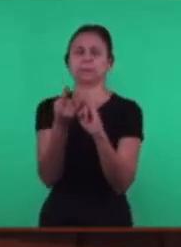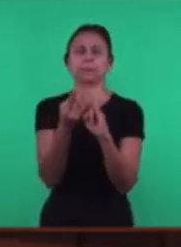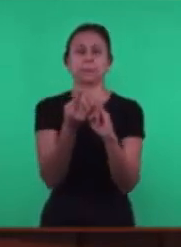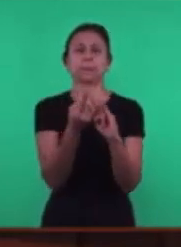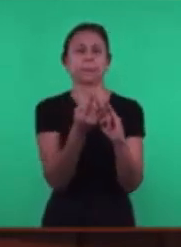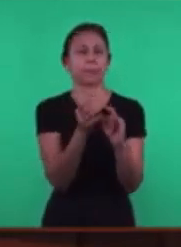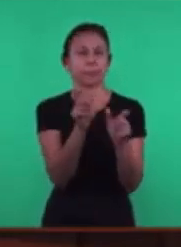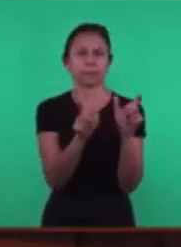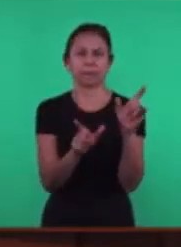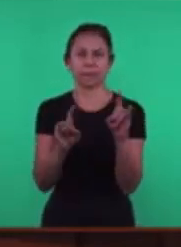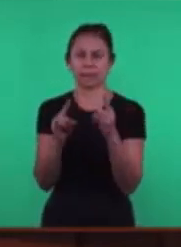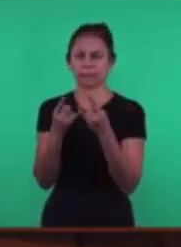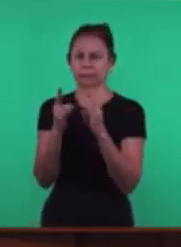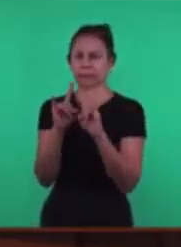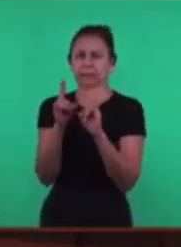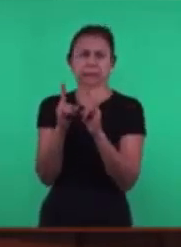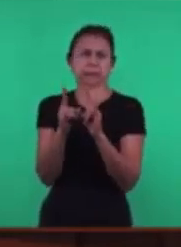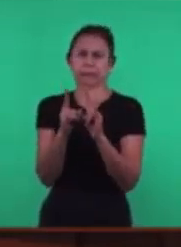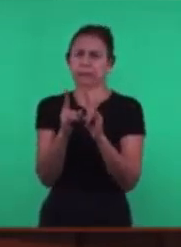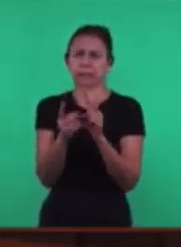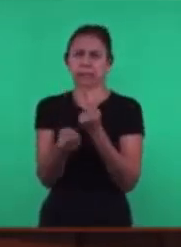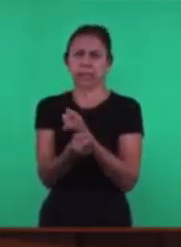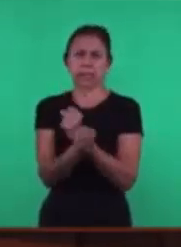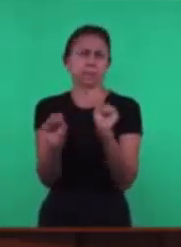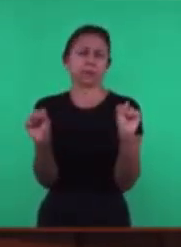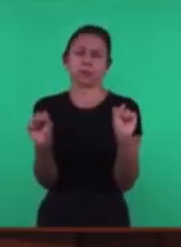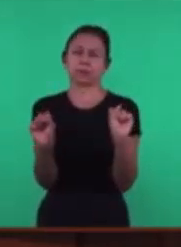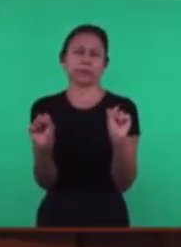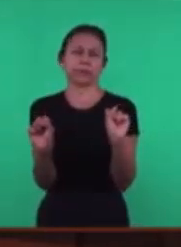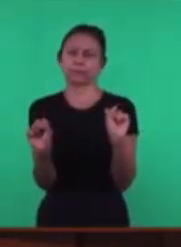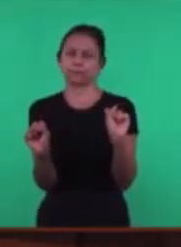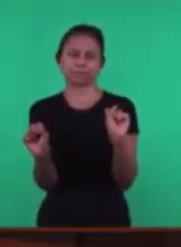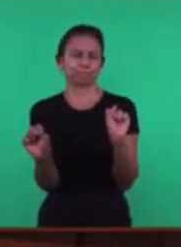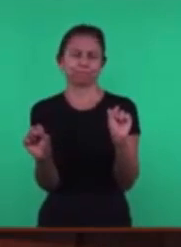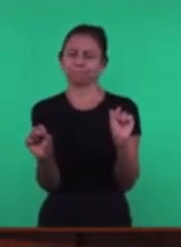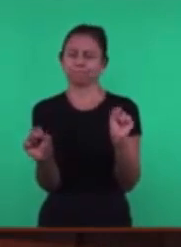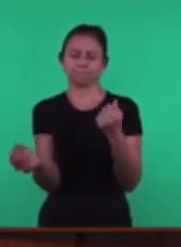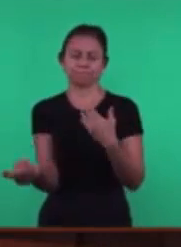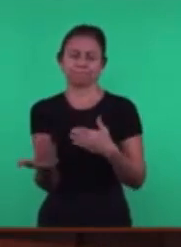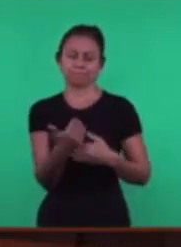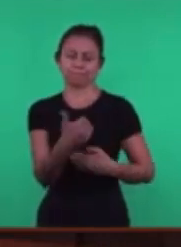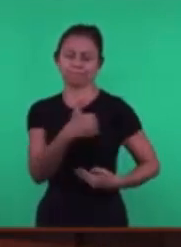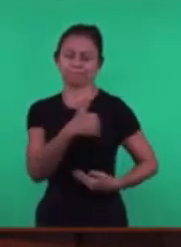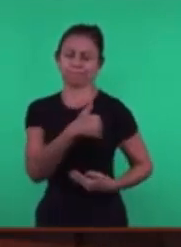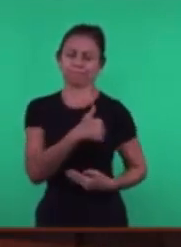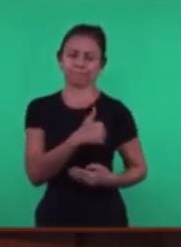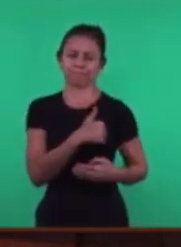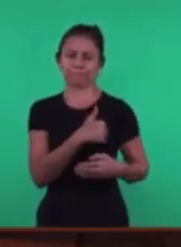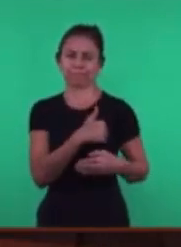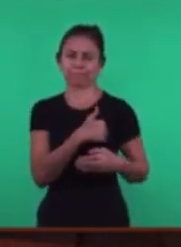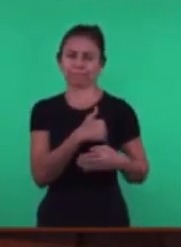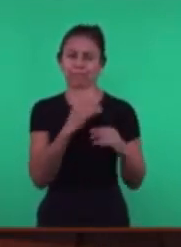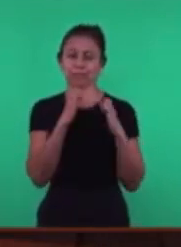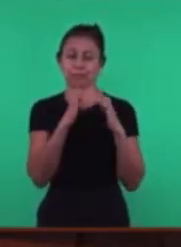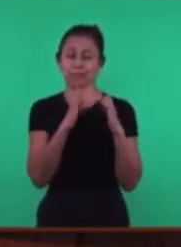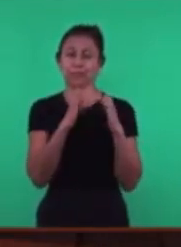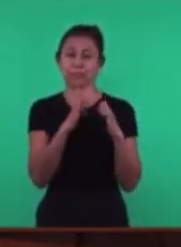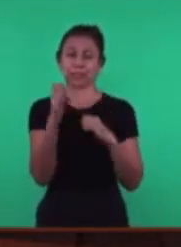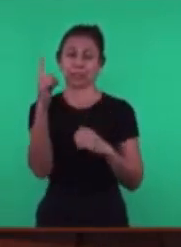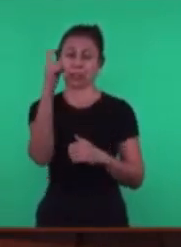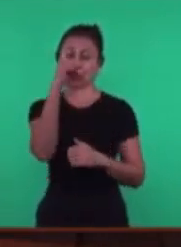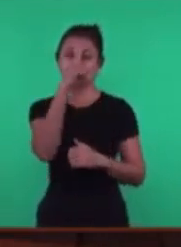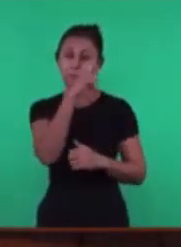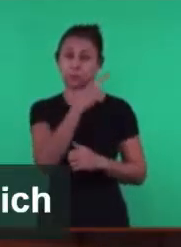há Possibilidade De você Colher os frutos Porque Os espinhos Eles